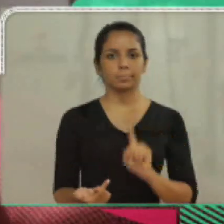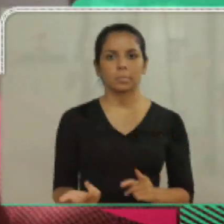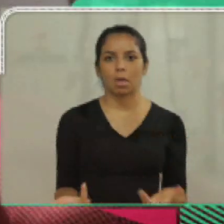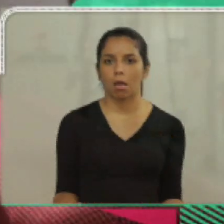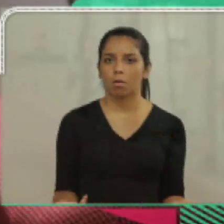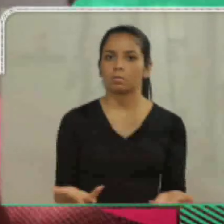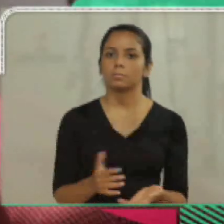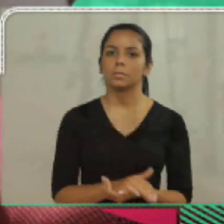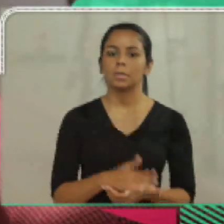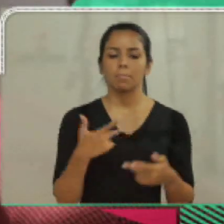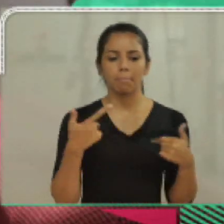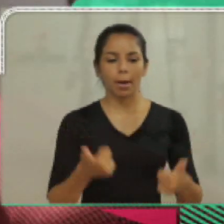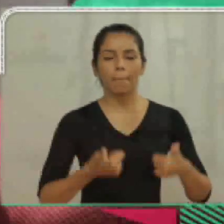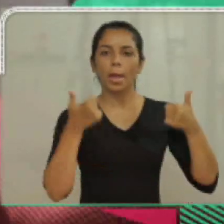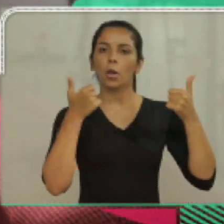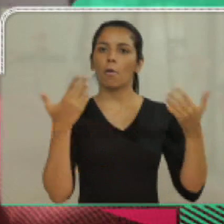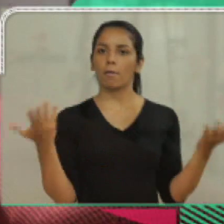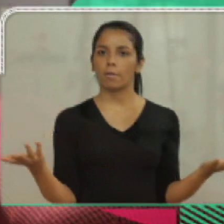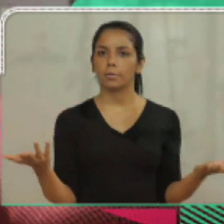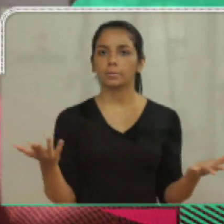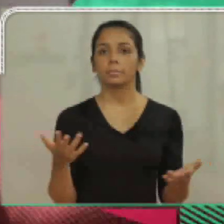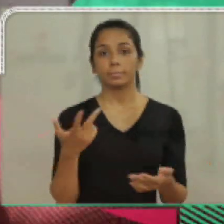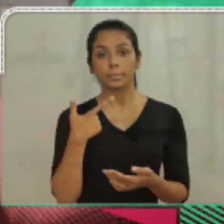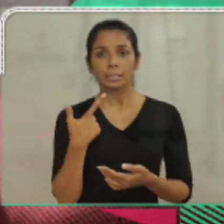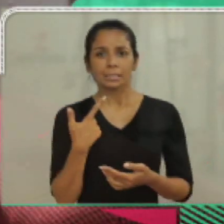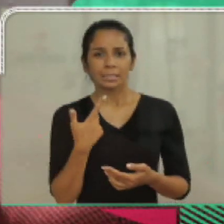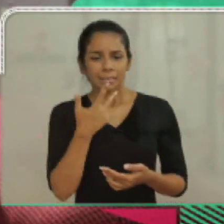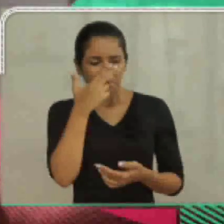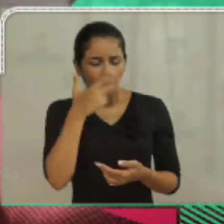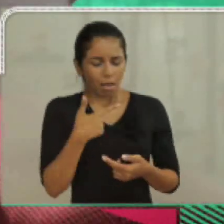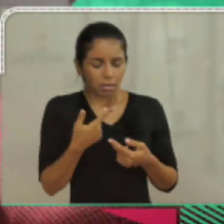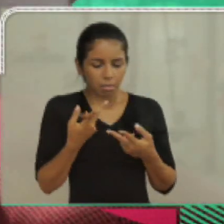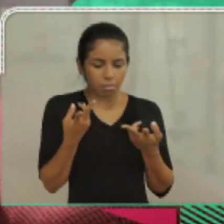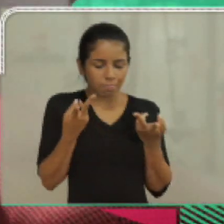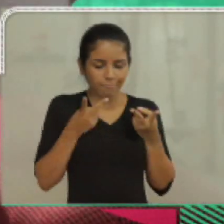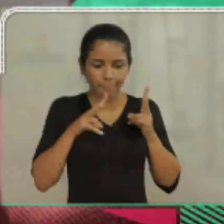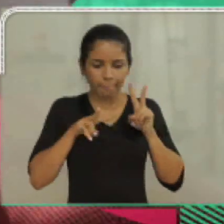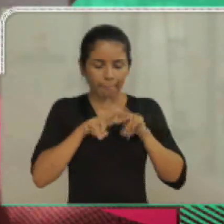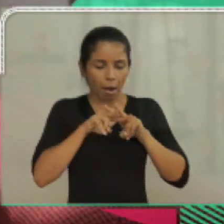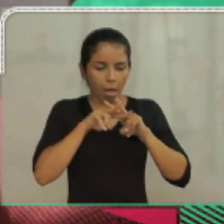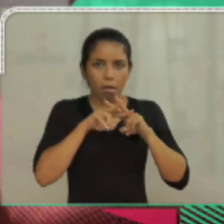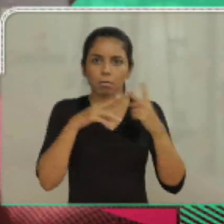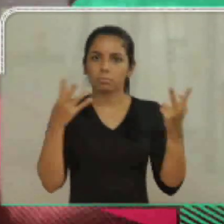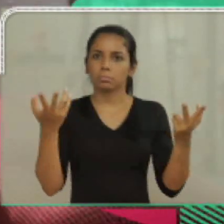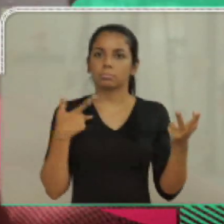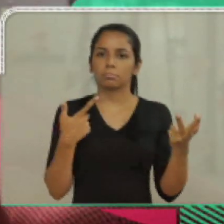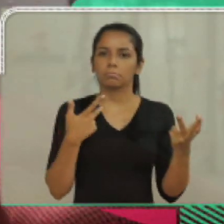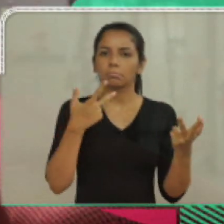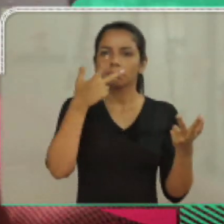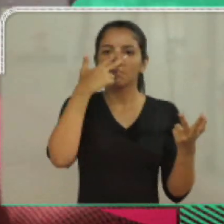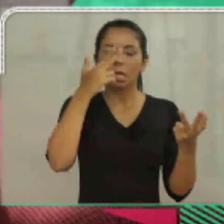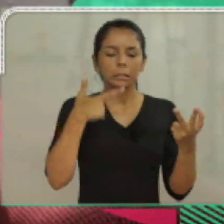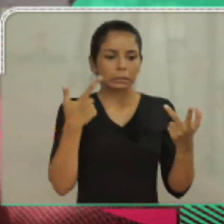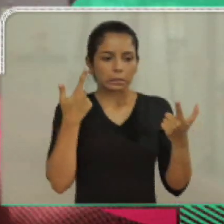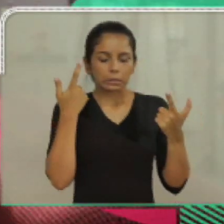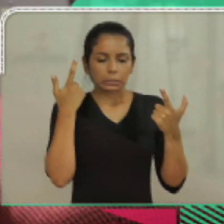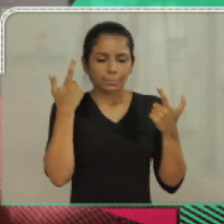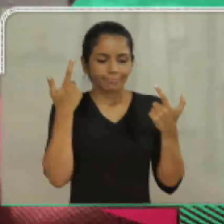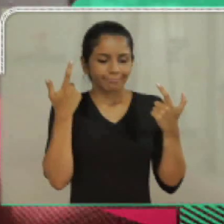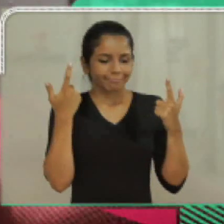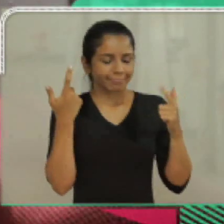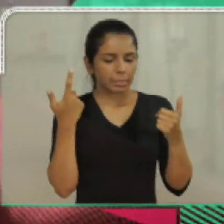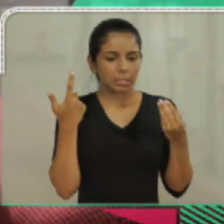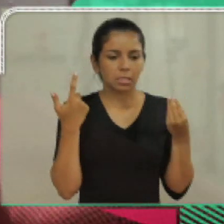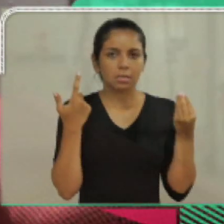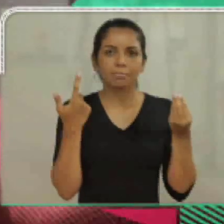o que fazer, o que é certo, o que é errado, como agir para melhorar. Então, gente